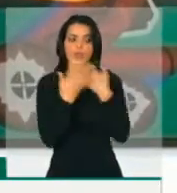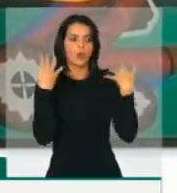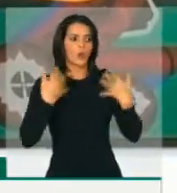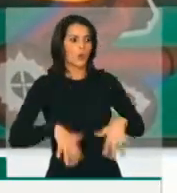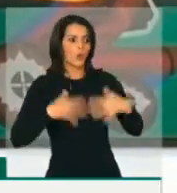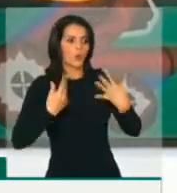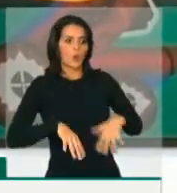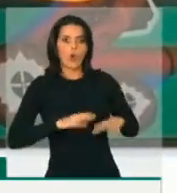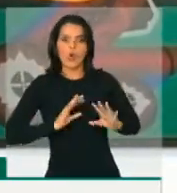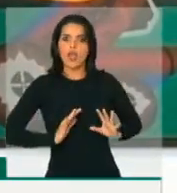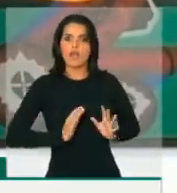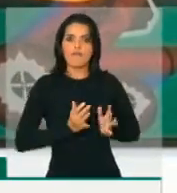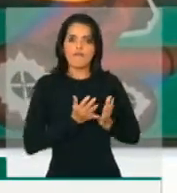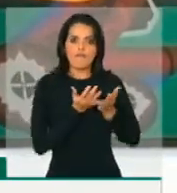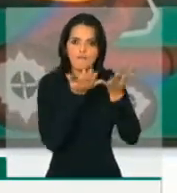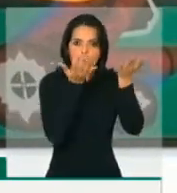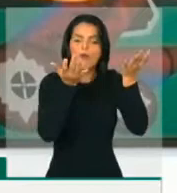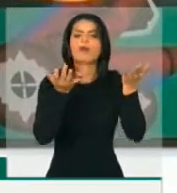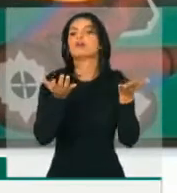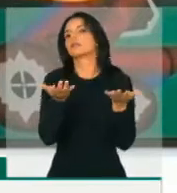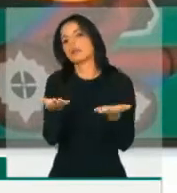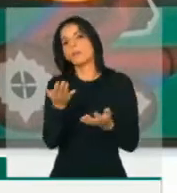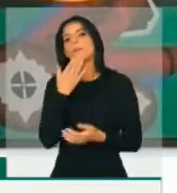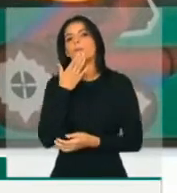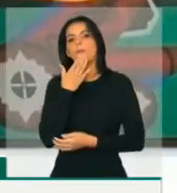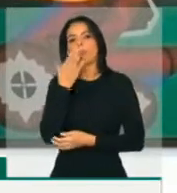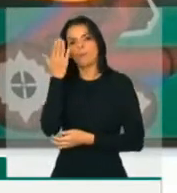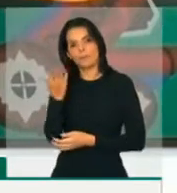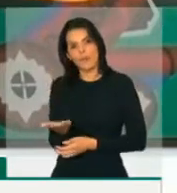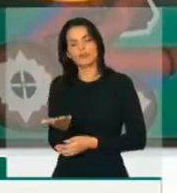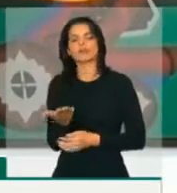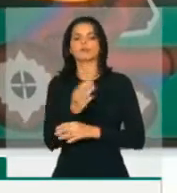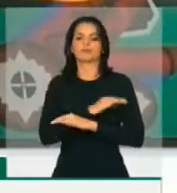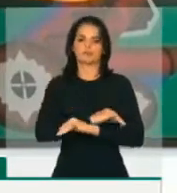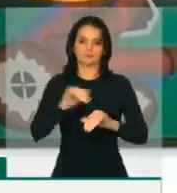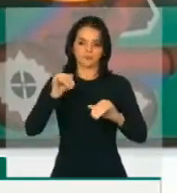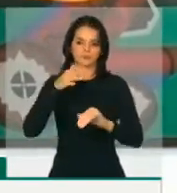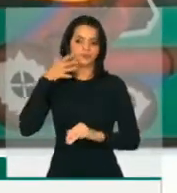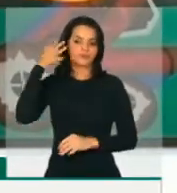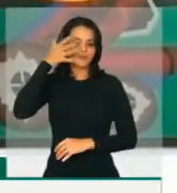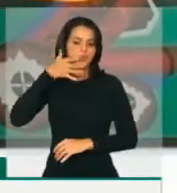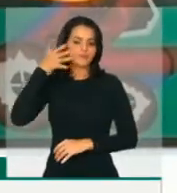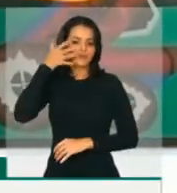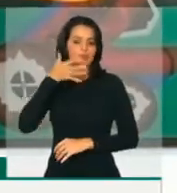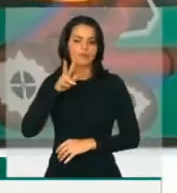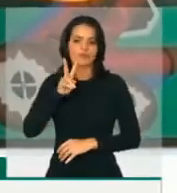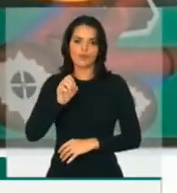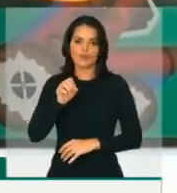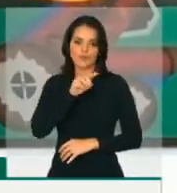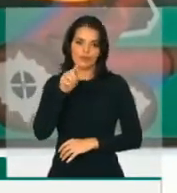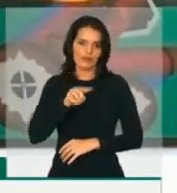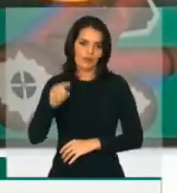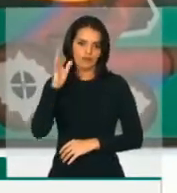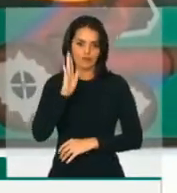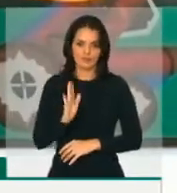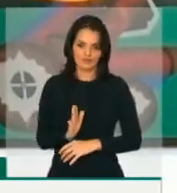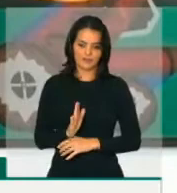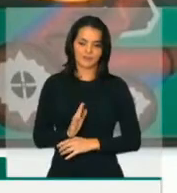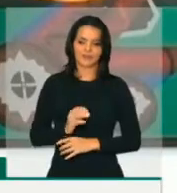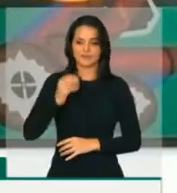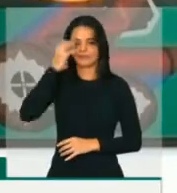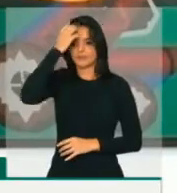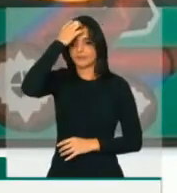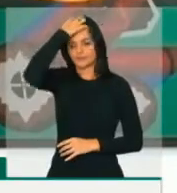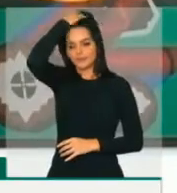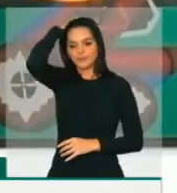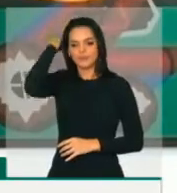Presidenta, eu peço a inscrição nos meios de comunicação desta Casa e também a divulgação na